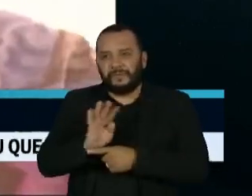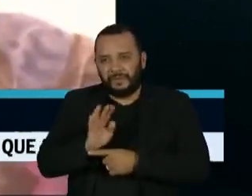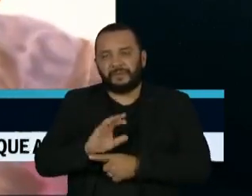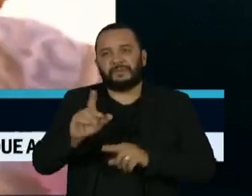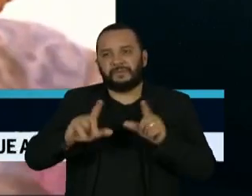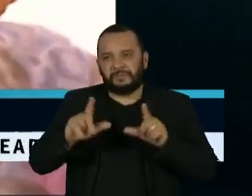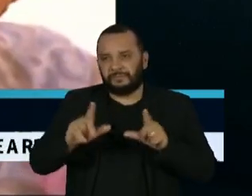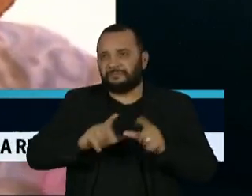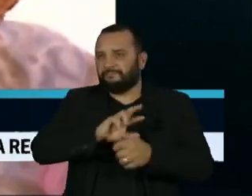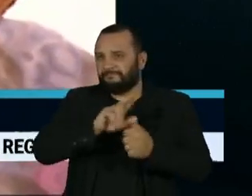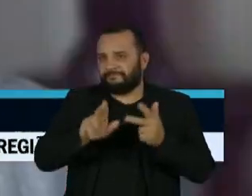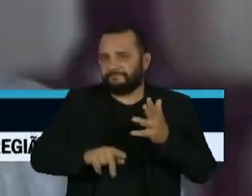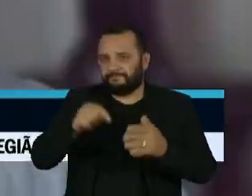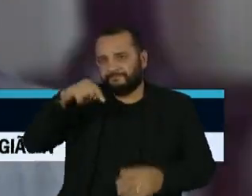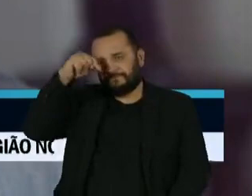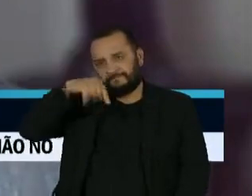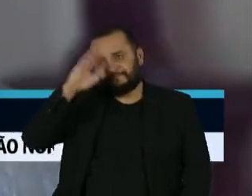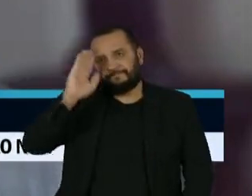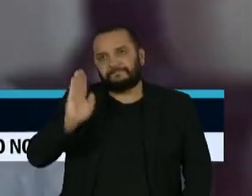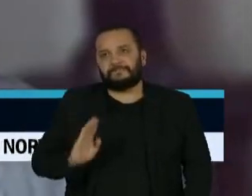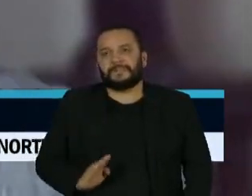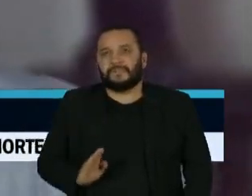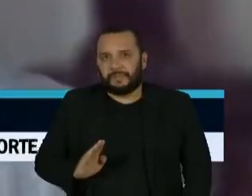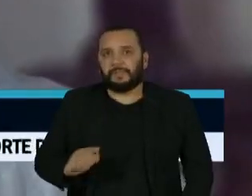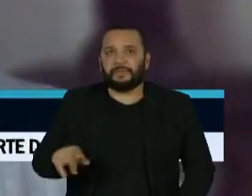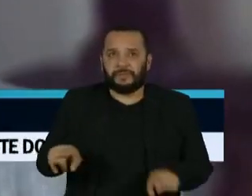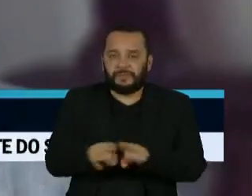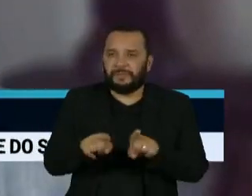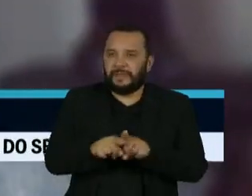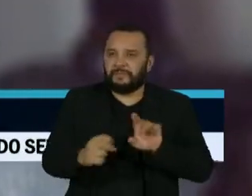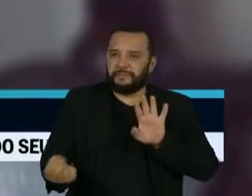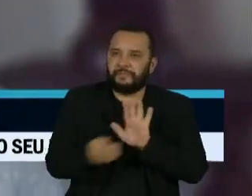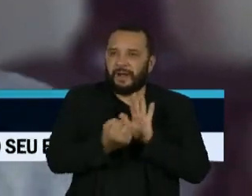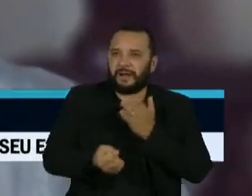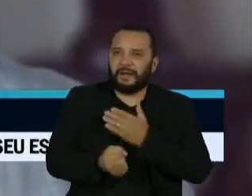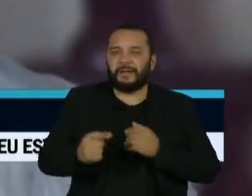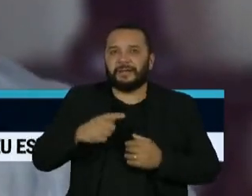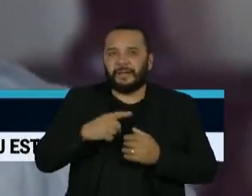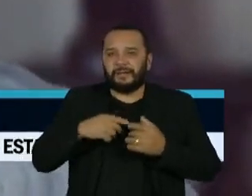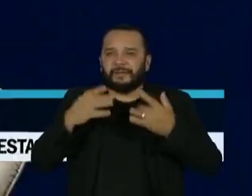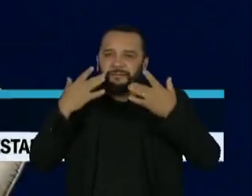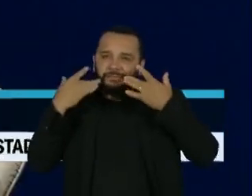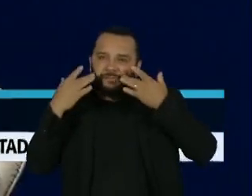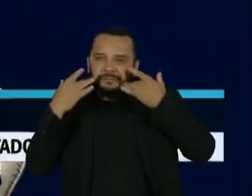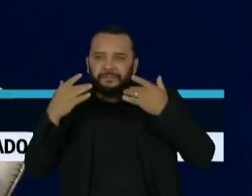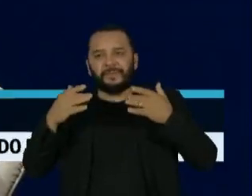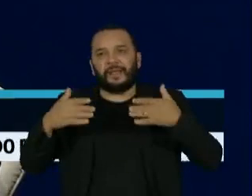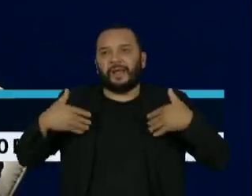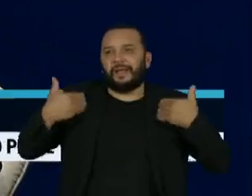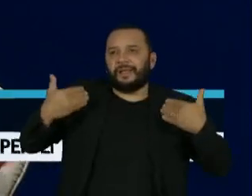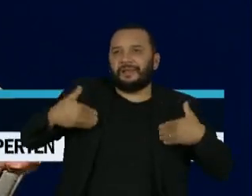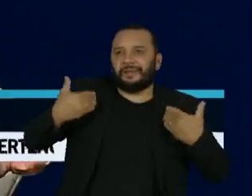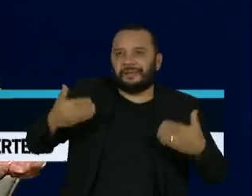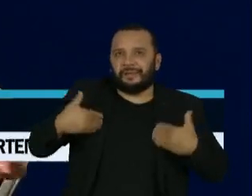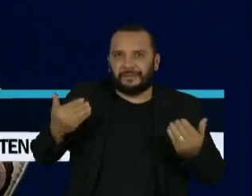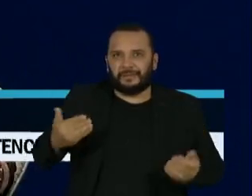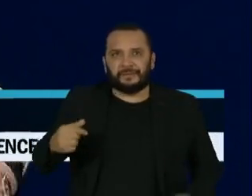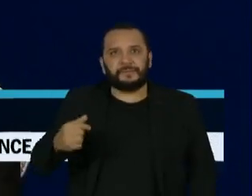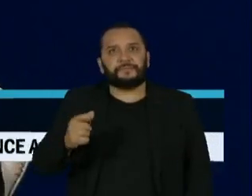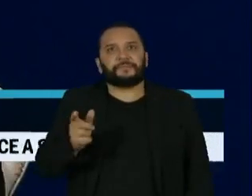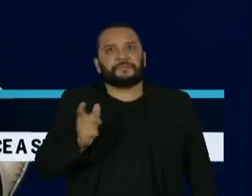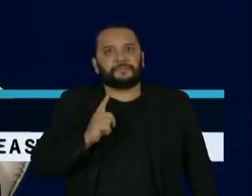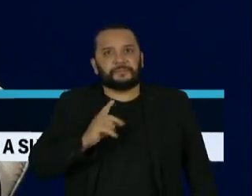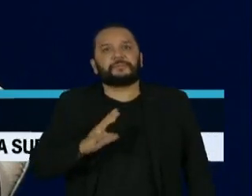dramaturgia brasileira. E a marca, inconfundível, que mistura drama e alegria. Eu tenho um amor